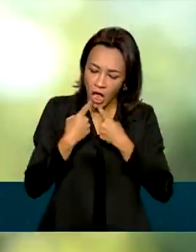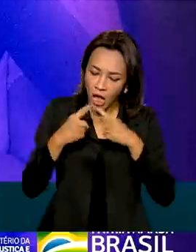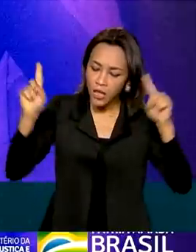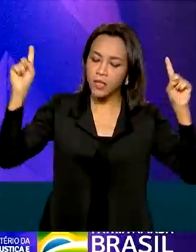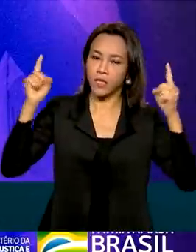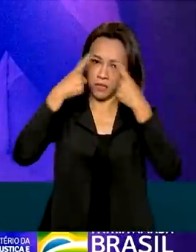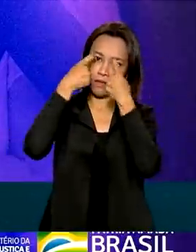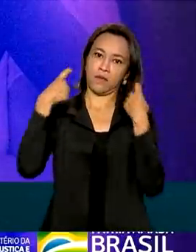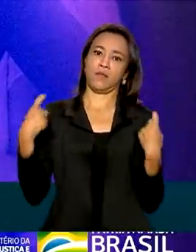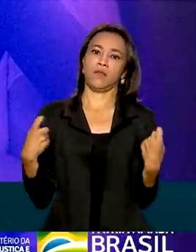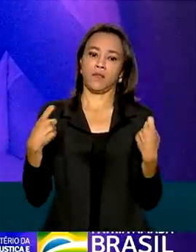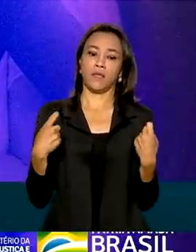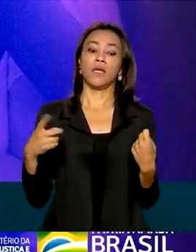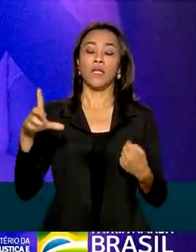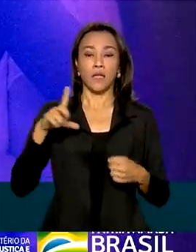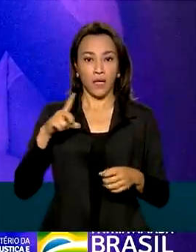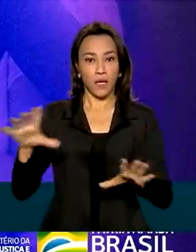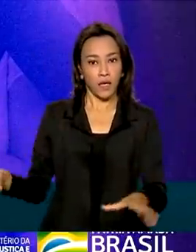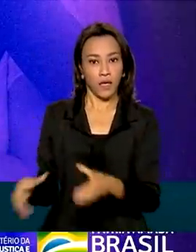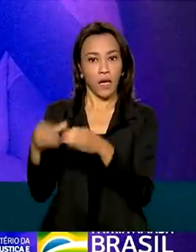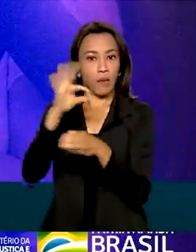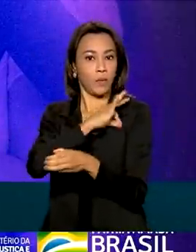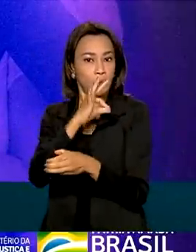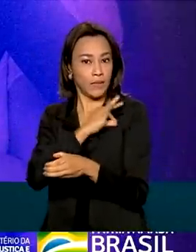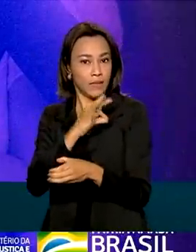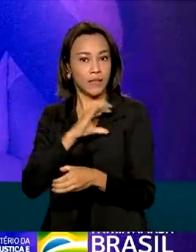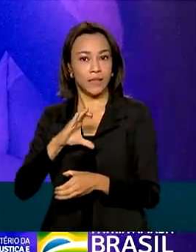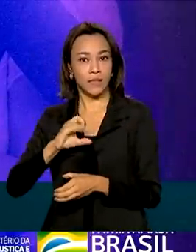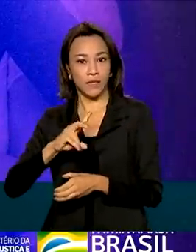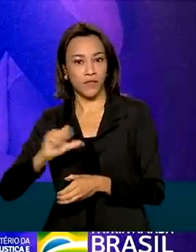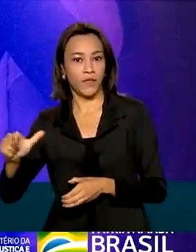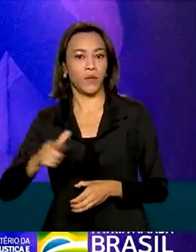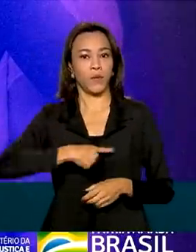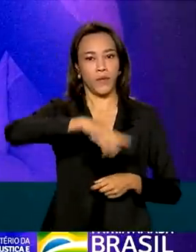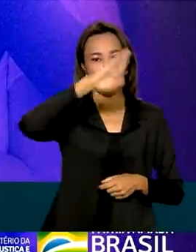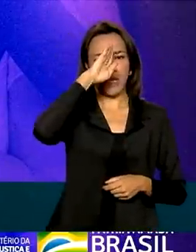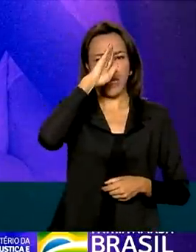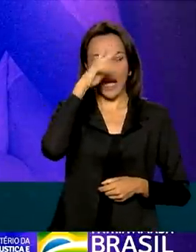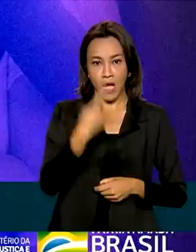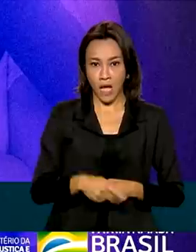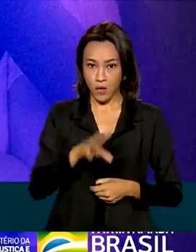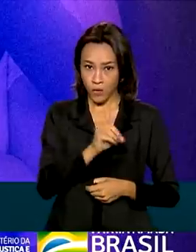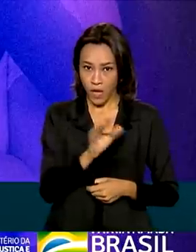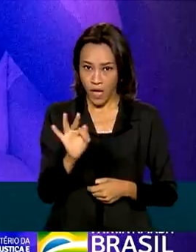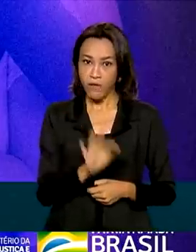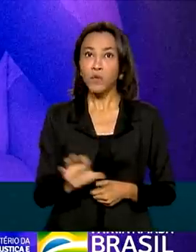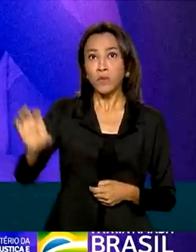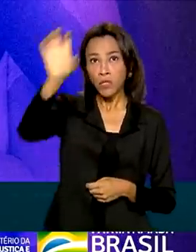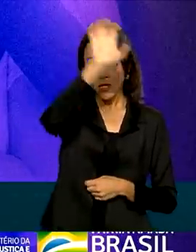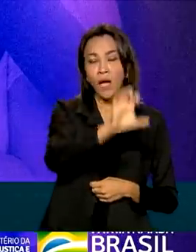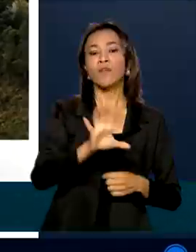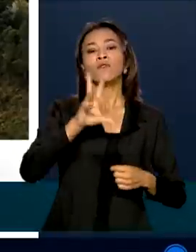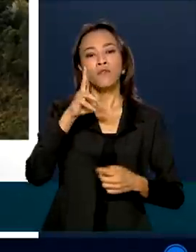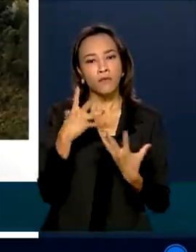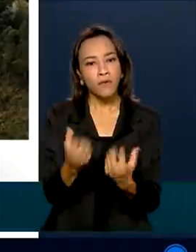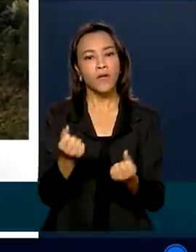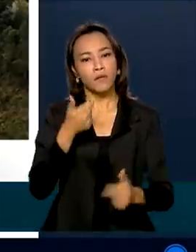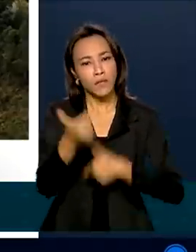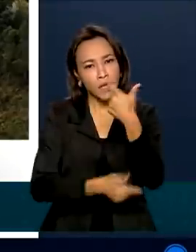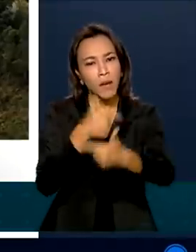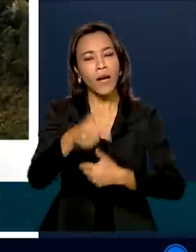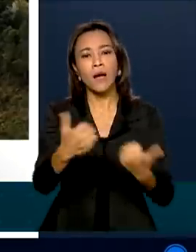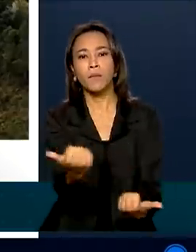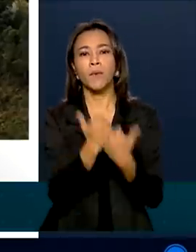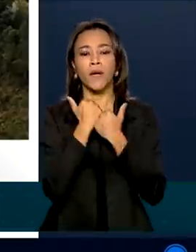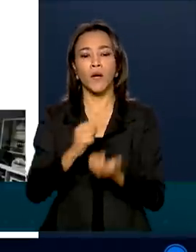agressões. Além das polícias civis e militares de todos os estados e do Distrito Federal, vão fazer parte da Força-Tarefa os Conselhos